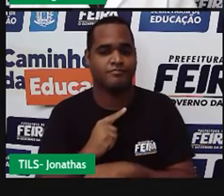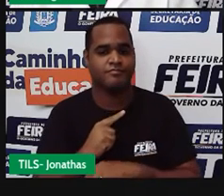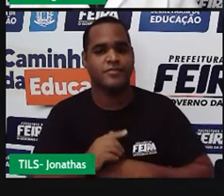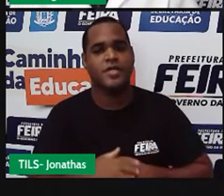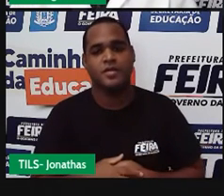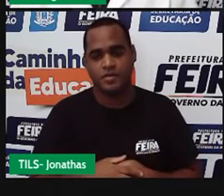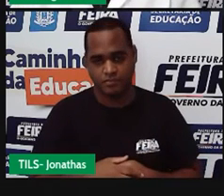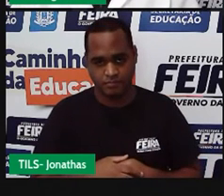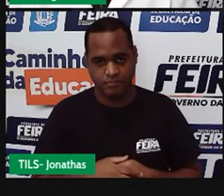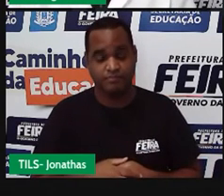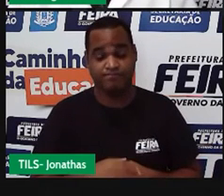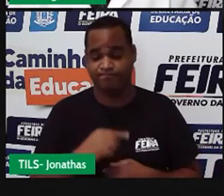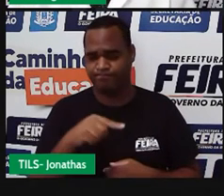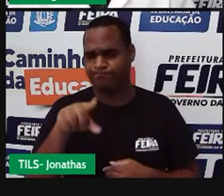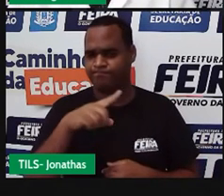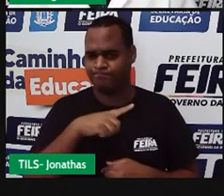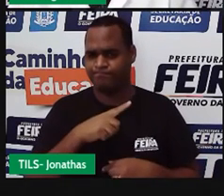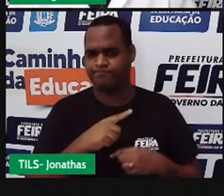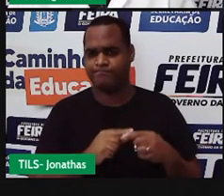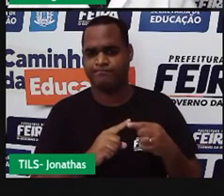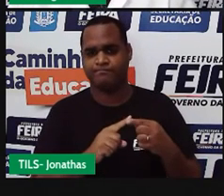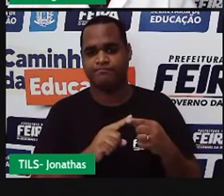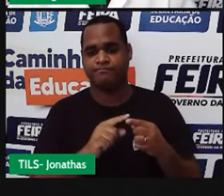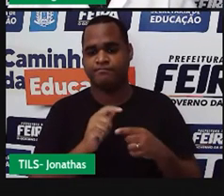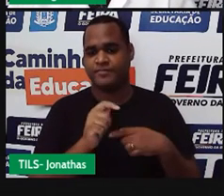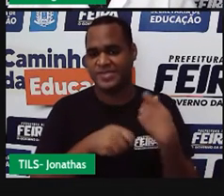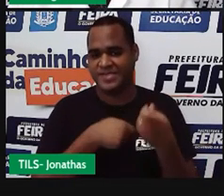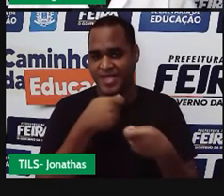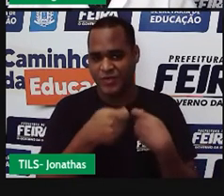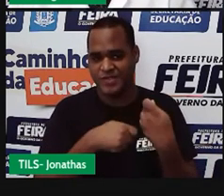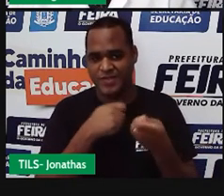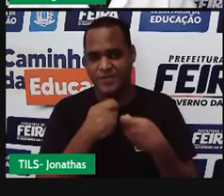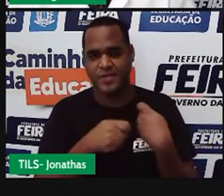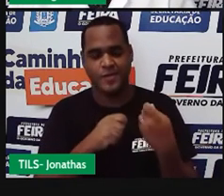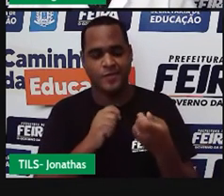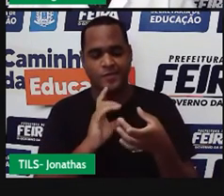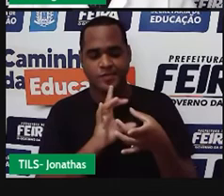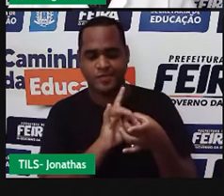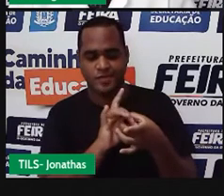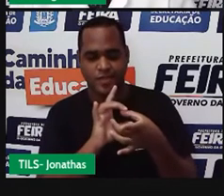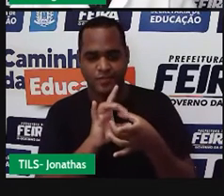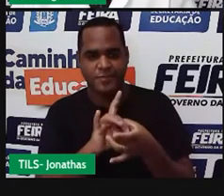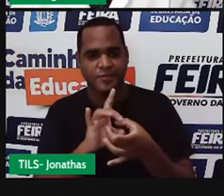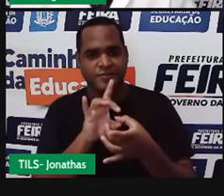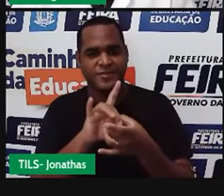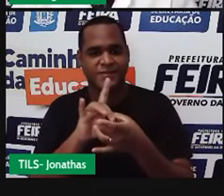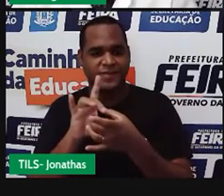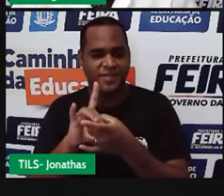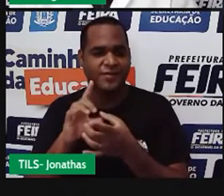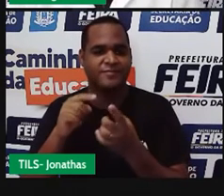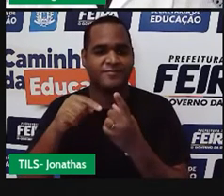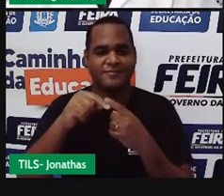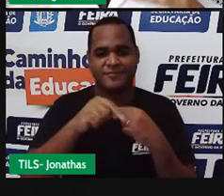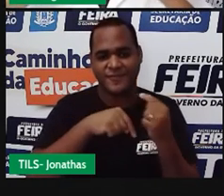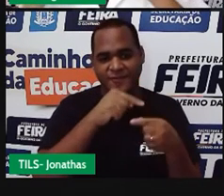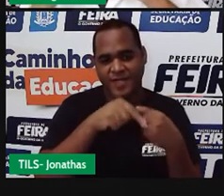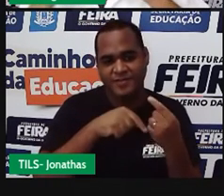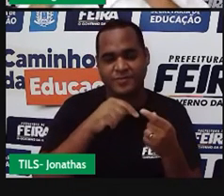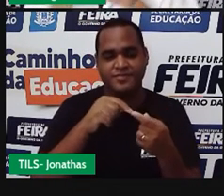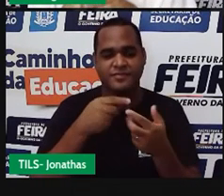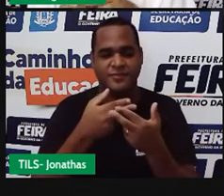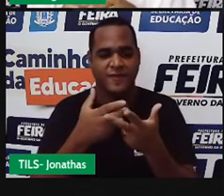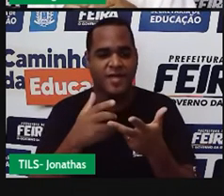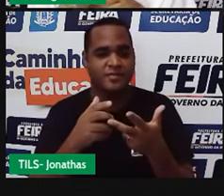Essas coisinhas são chamadas de sinais de associação. Por que sinais de associação? Porque